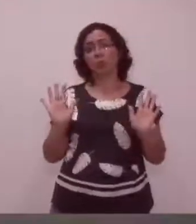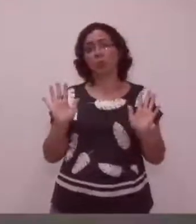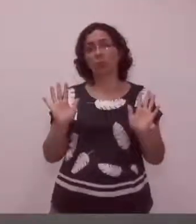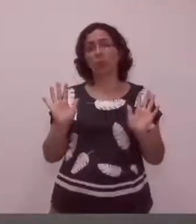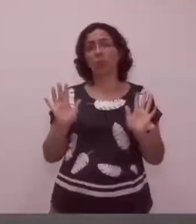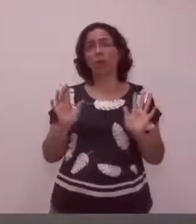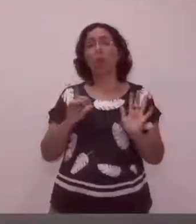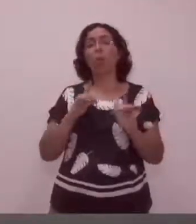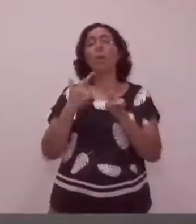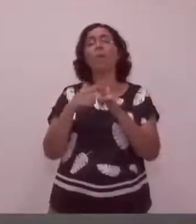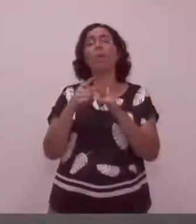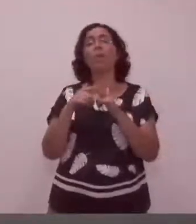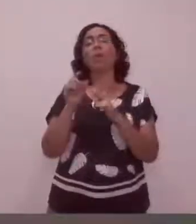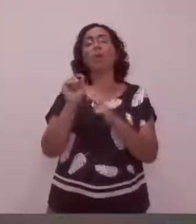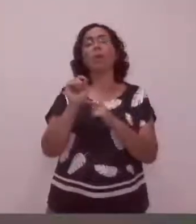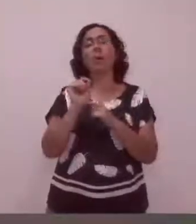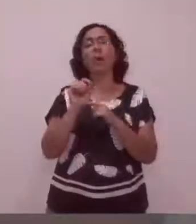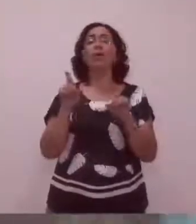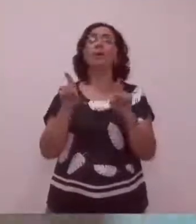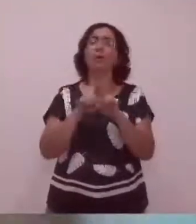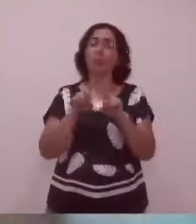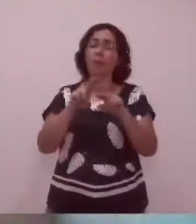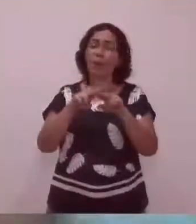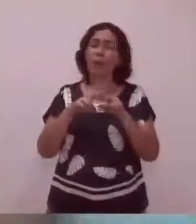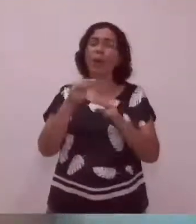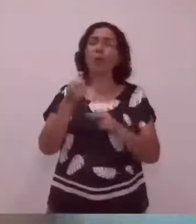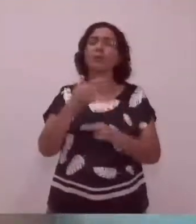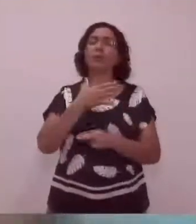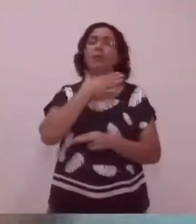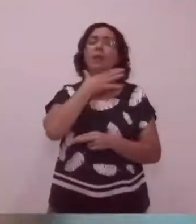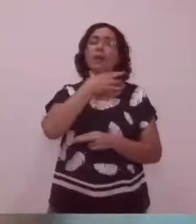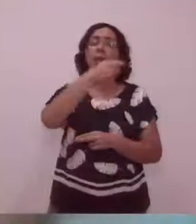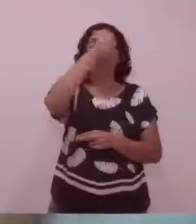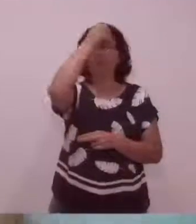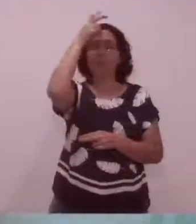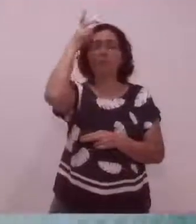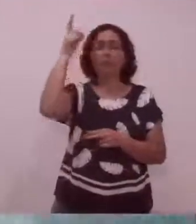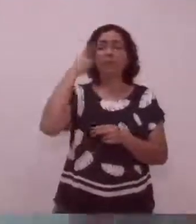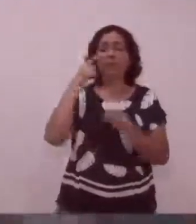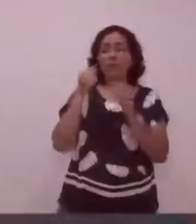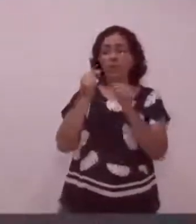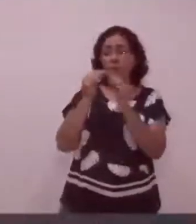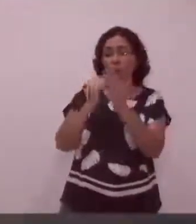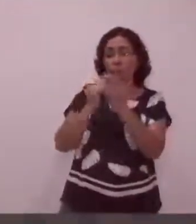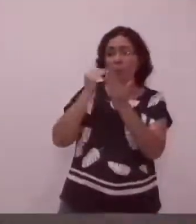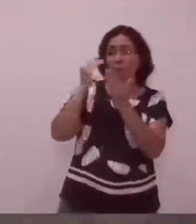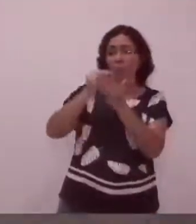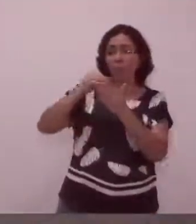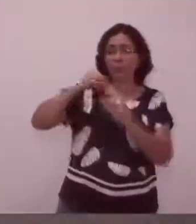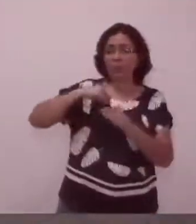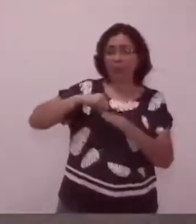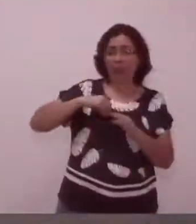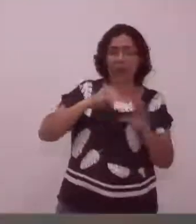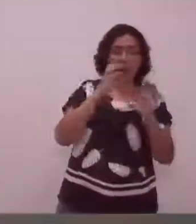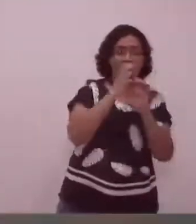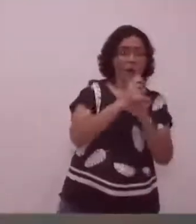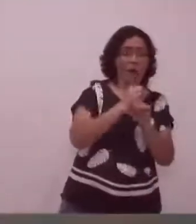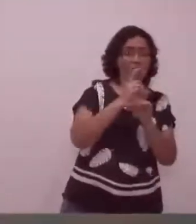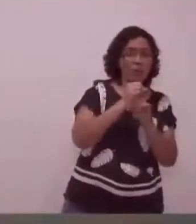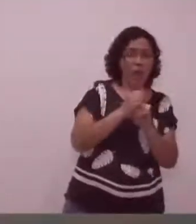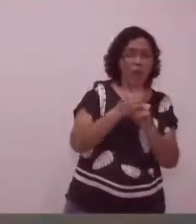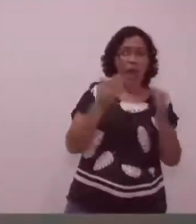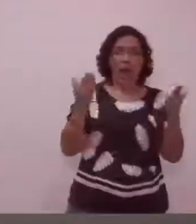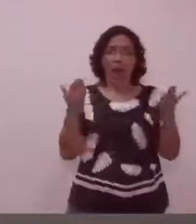O problema qual é? Também é orçamentário. O governo precisa ver se se encaixa no orçamento, uma discussão se é para agora,